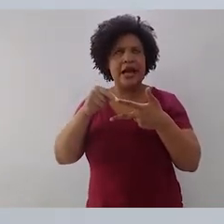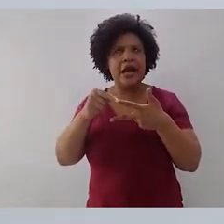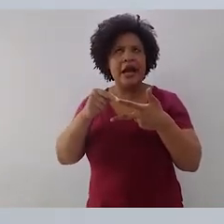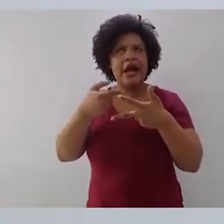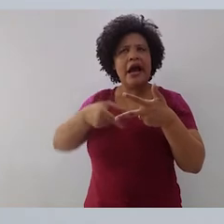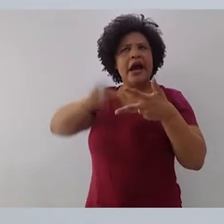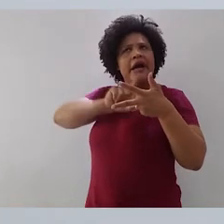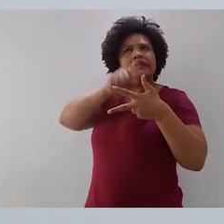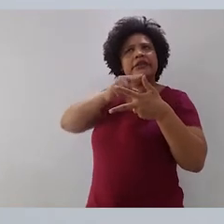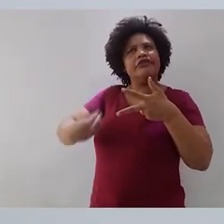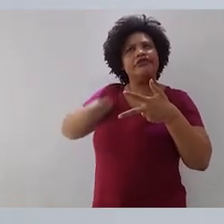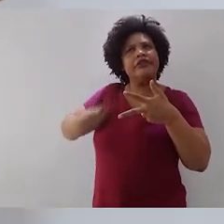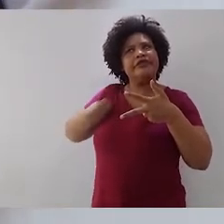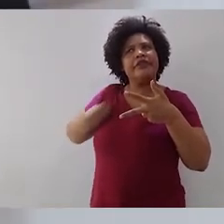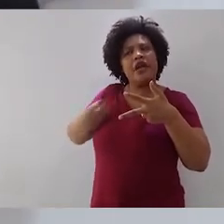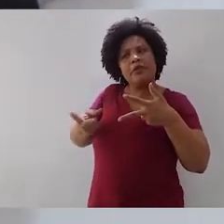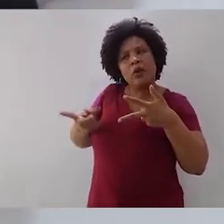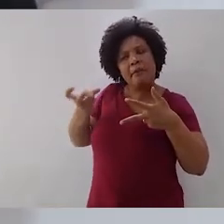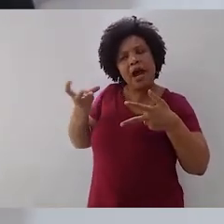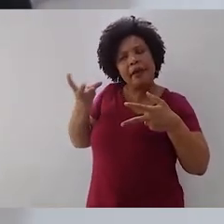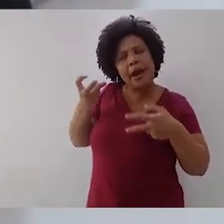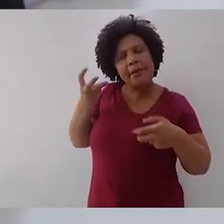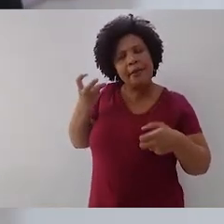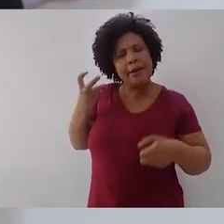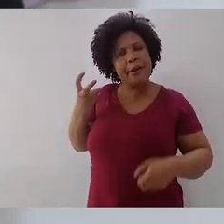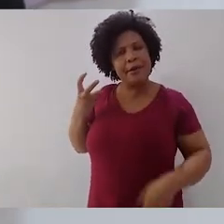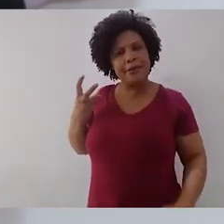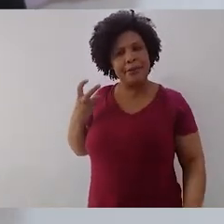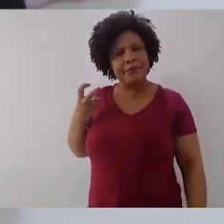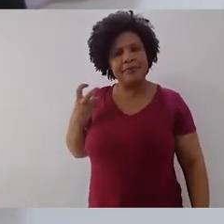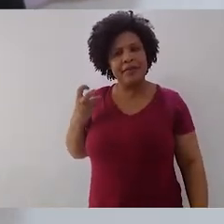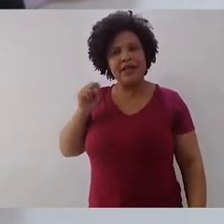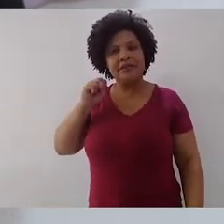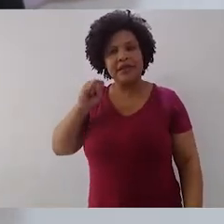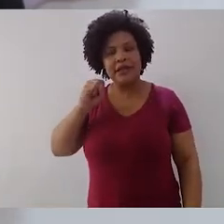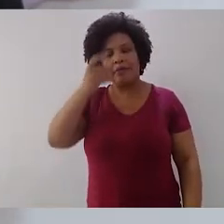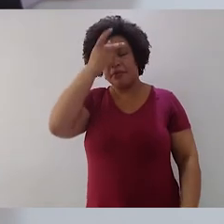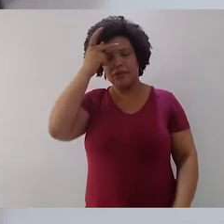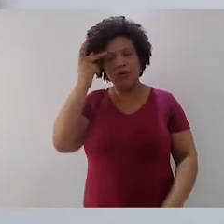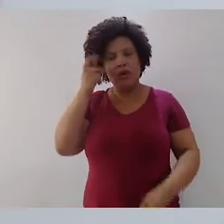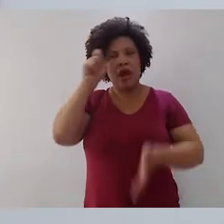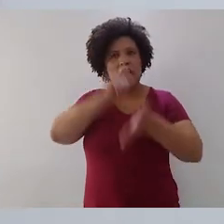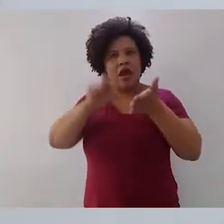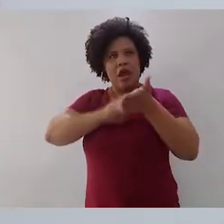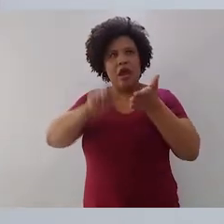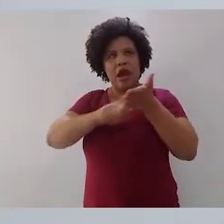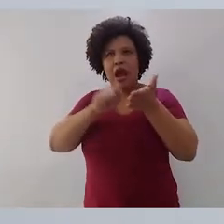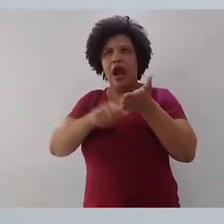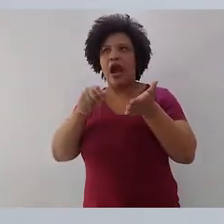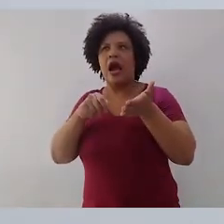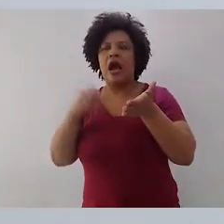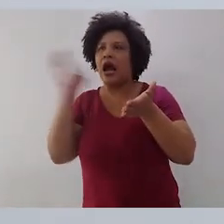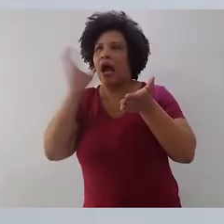realidade. Então, enquanto alguém se apressa a escrever, eu relembro, essa